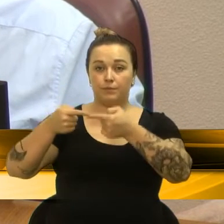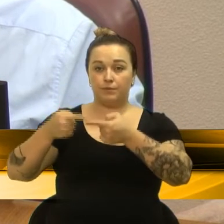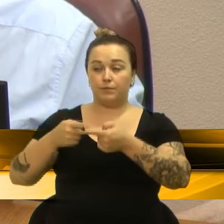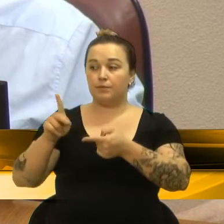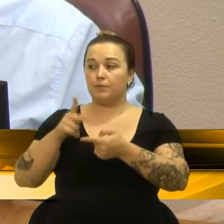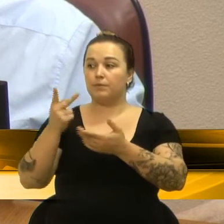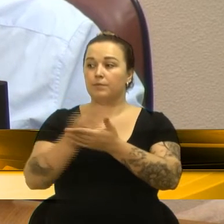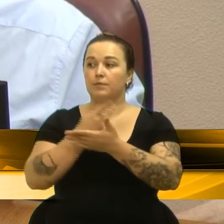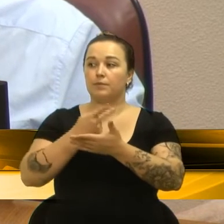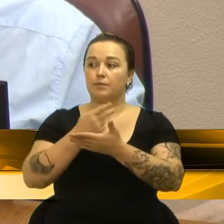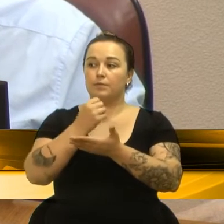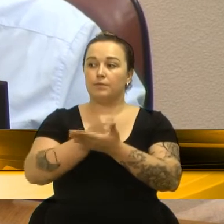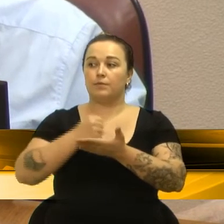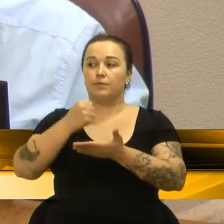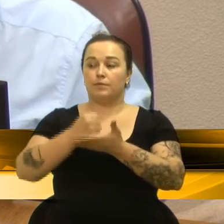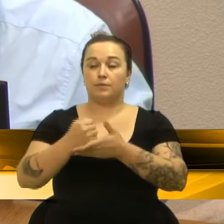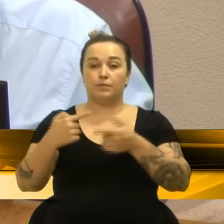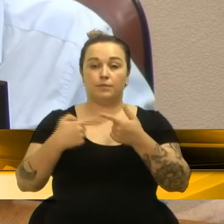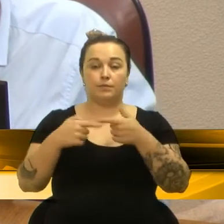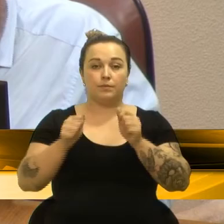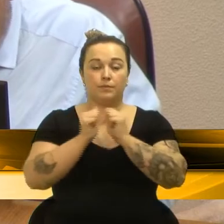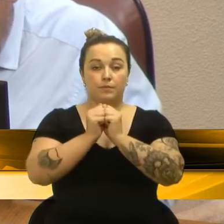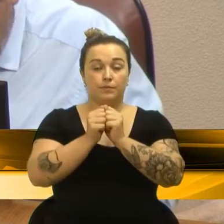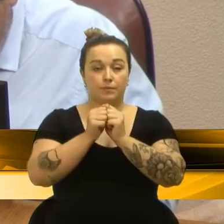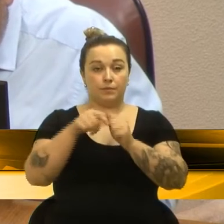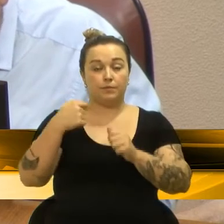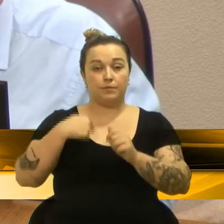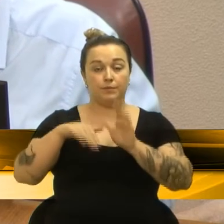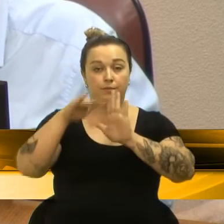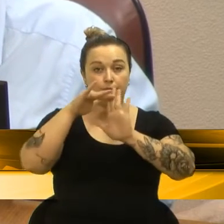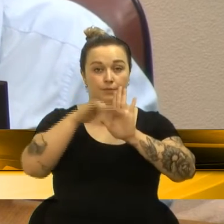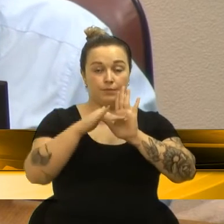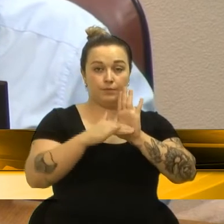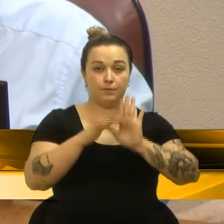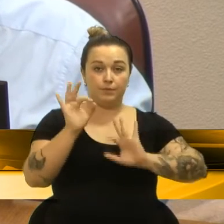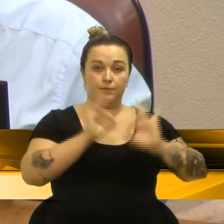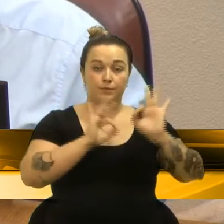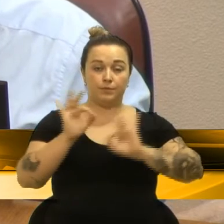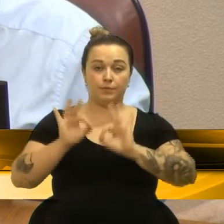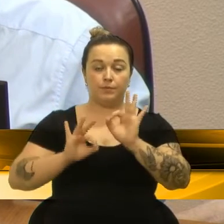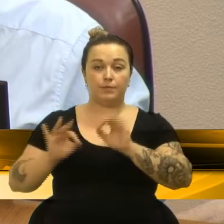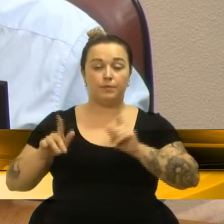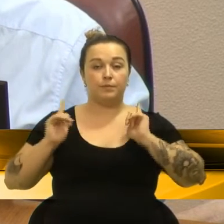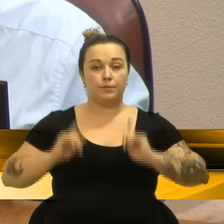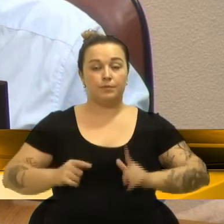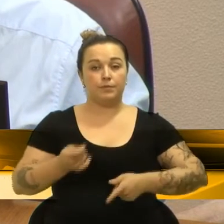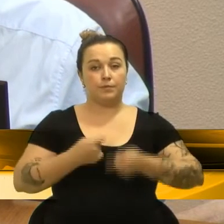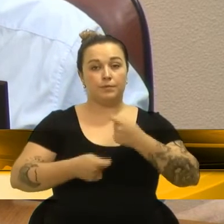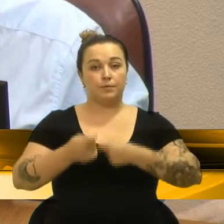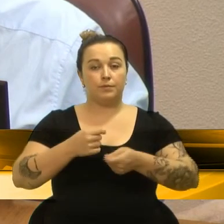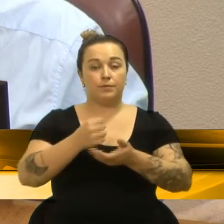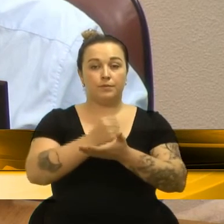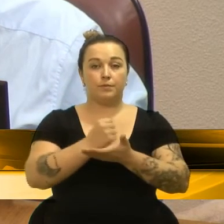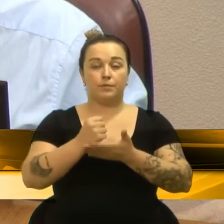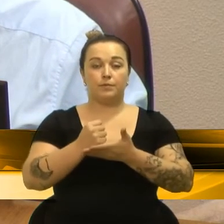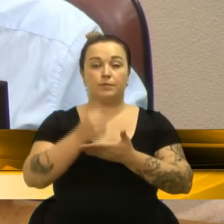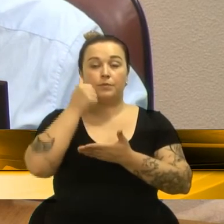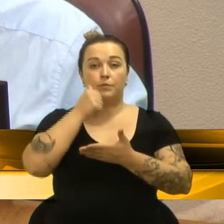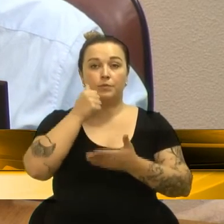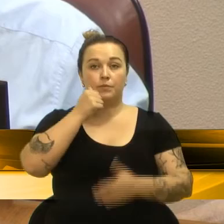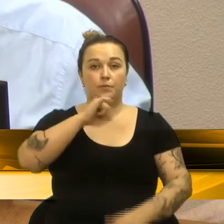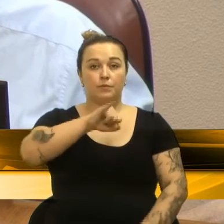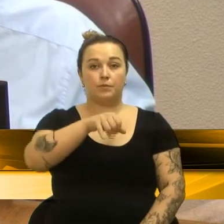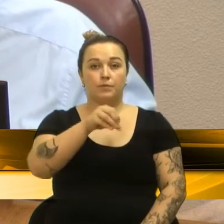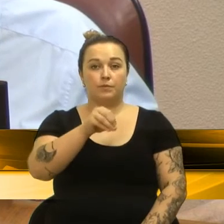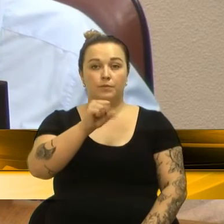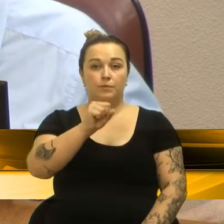como determinar as providências necessárias para a respectiva correção e a gestão do contrato, competirá a servidora Josiane Nunes, diretora da Divisão